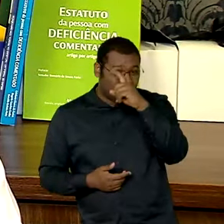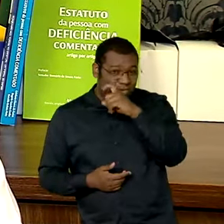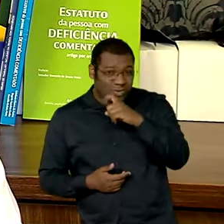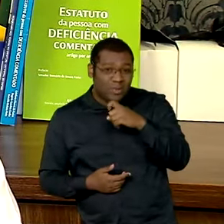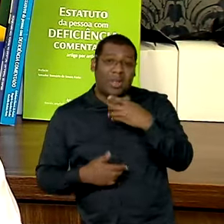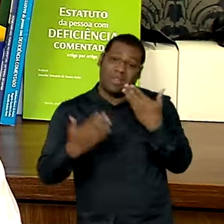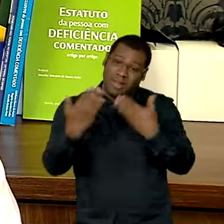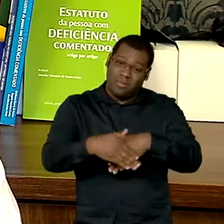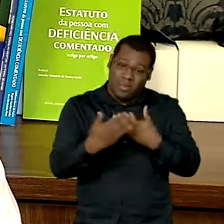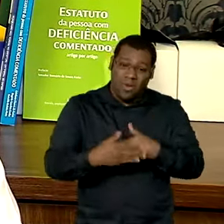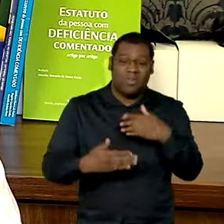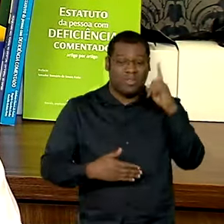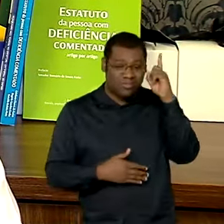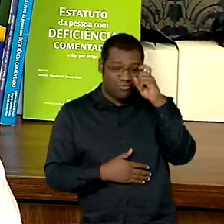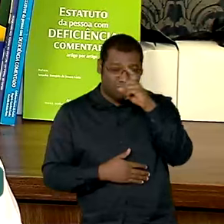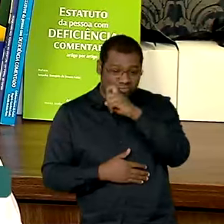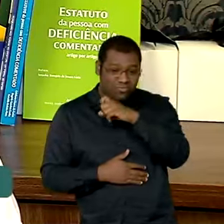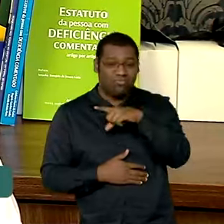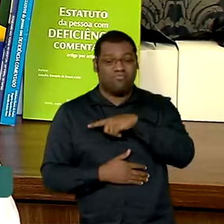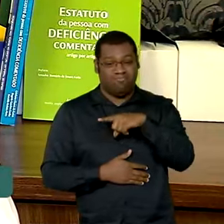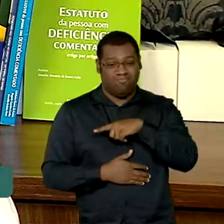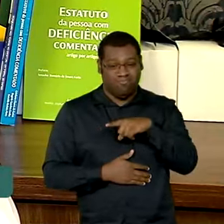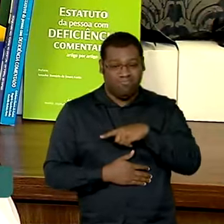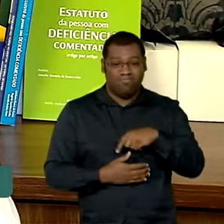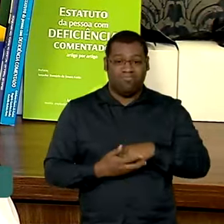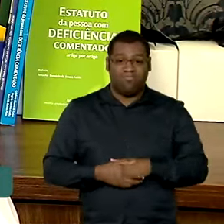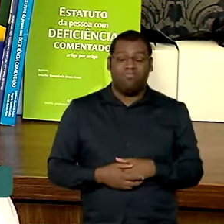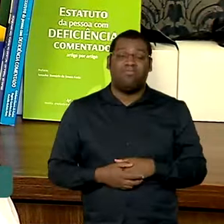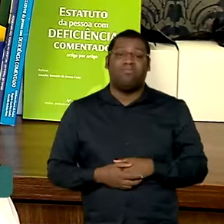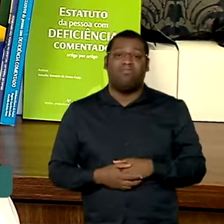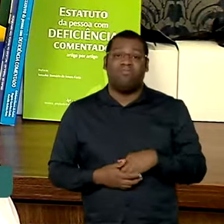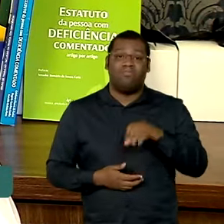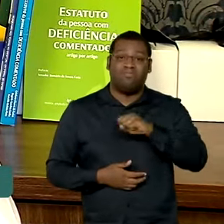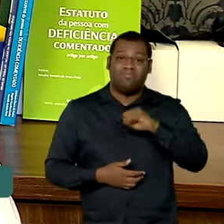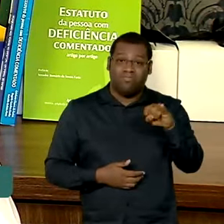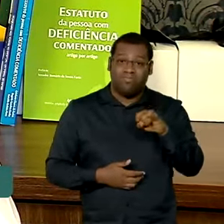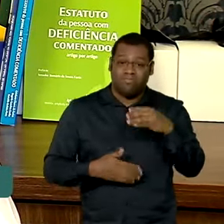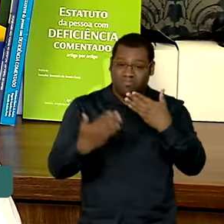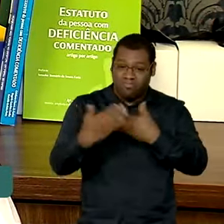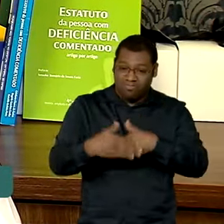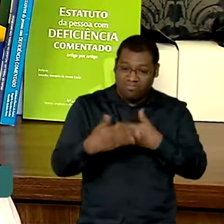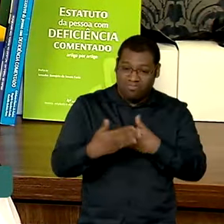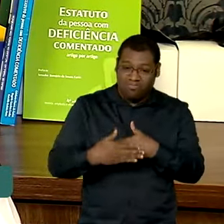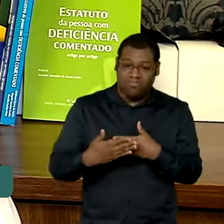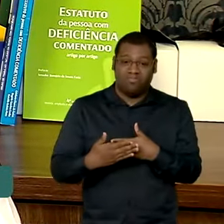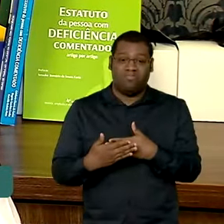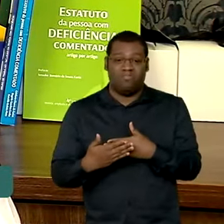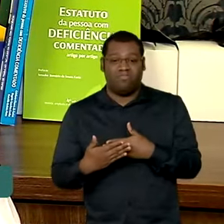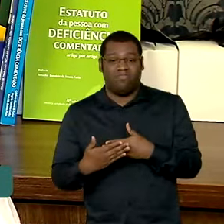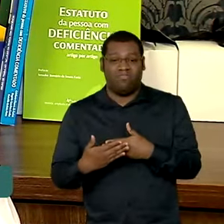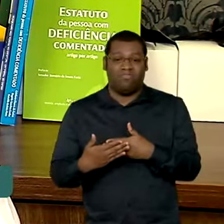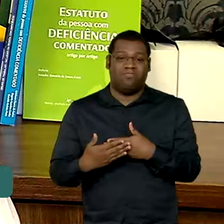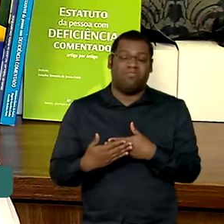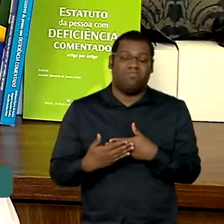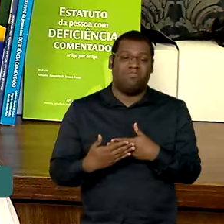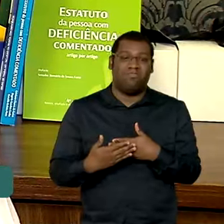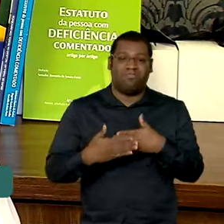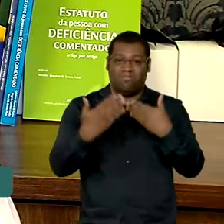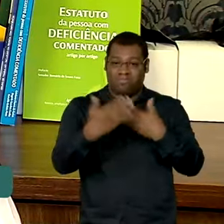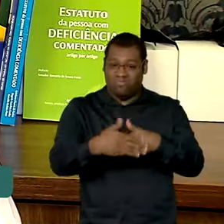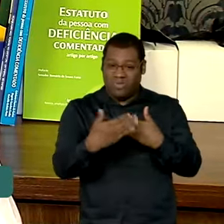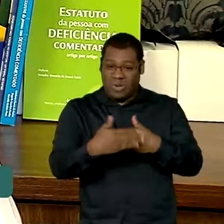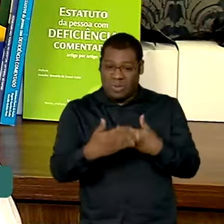coisa na prova, alguma, dependendo, se a prova vem do tamanho para todos os candidatos, né, na fonte que ela vem